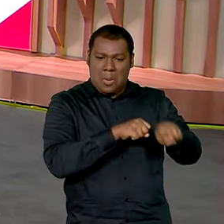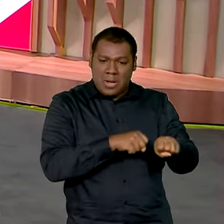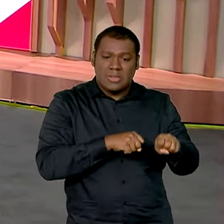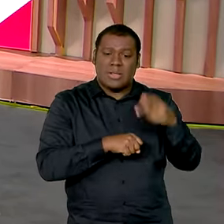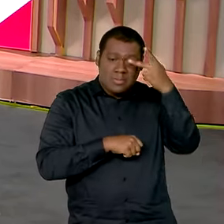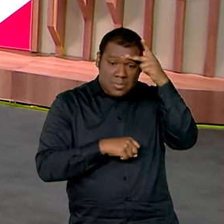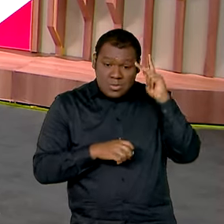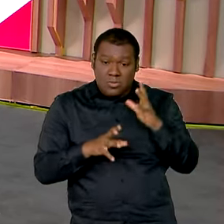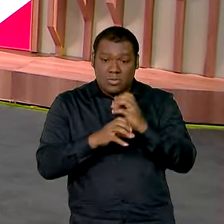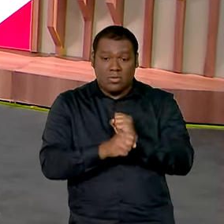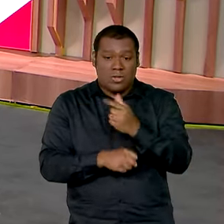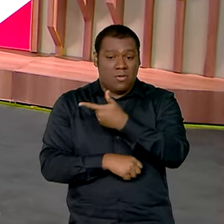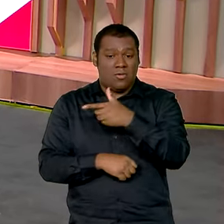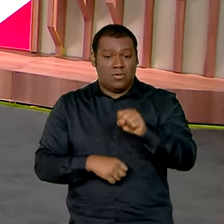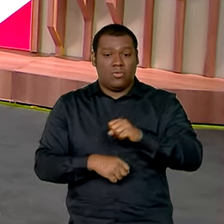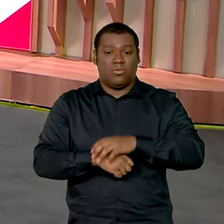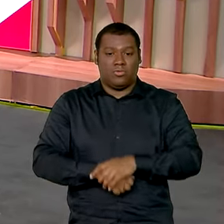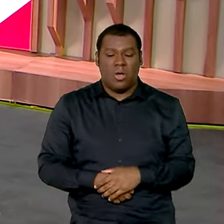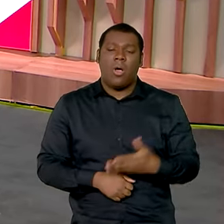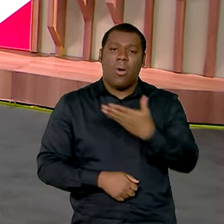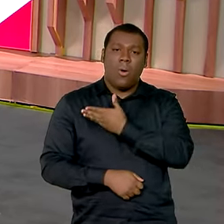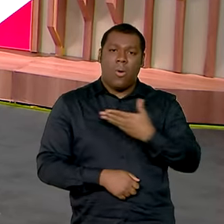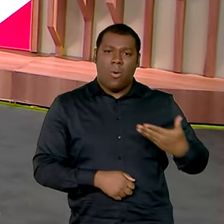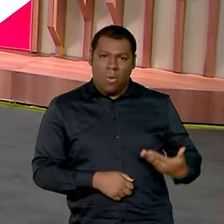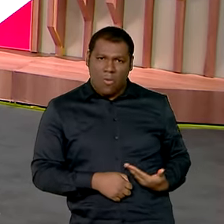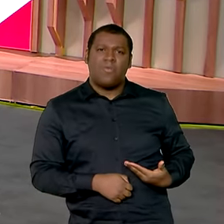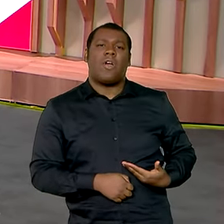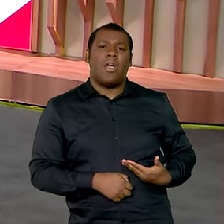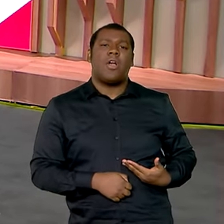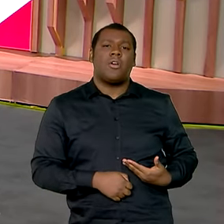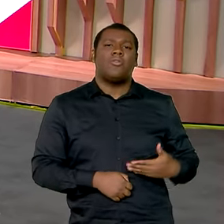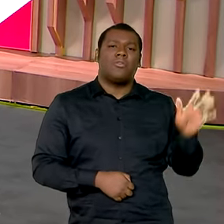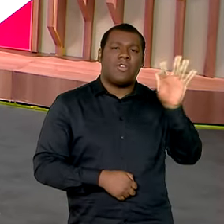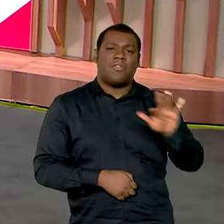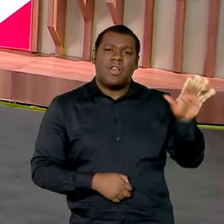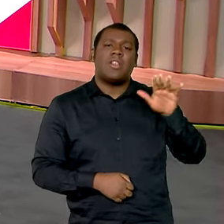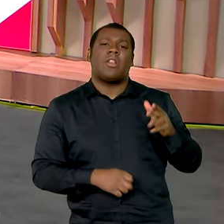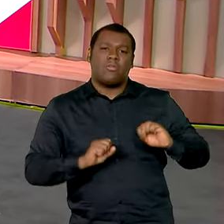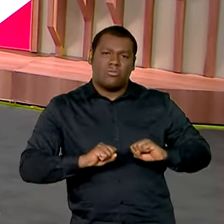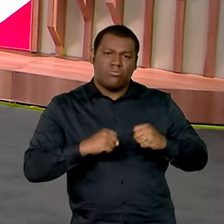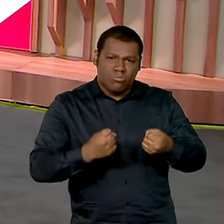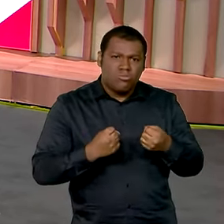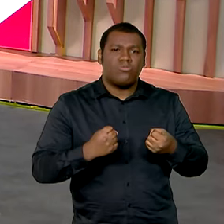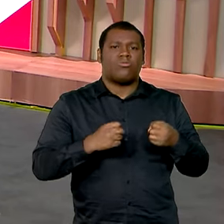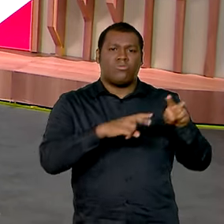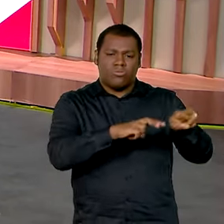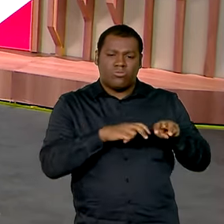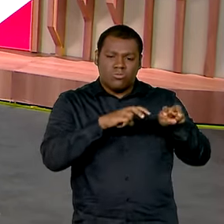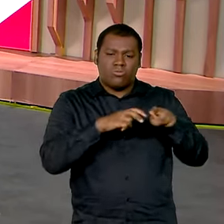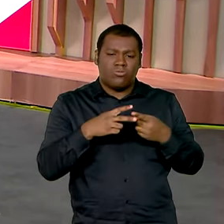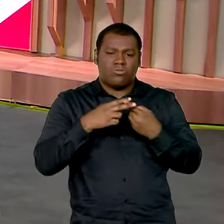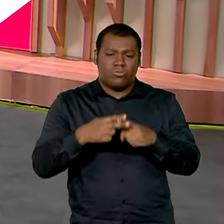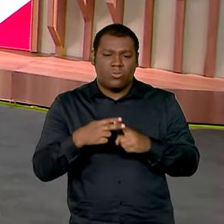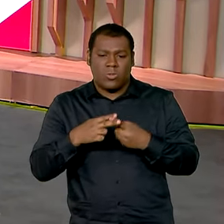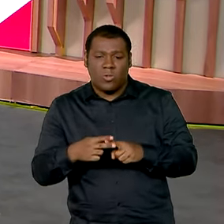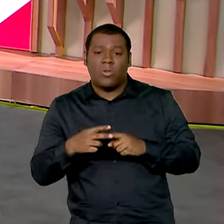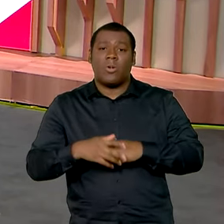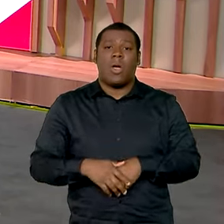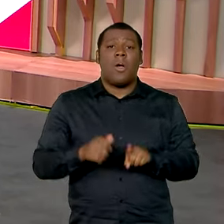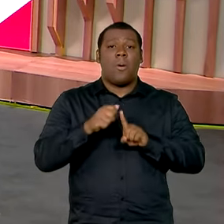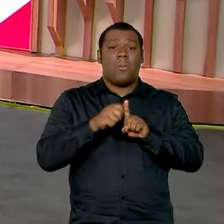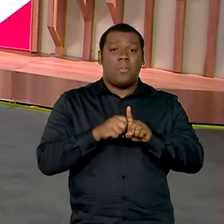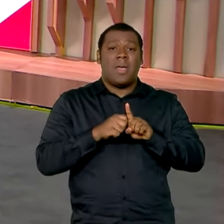lembrou as ações que o governo tem tomado para a reforma agrária e disse que nesse mês ainda de abril 20 áreas serão